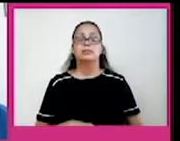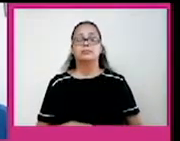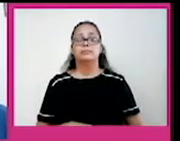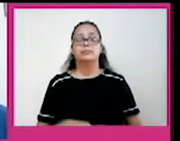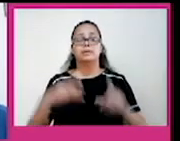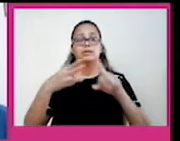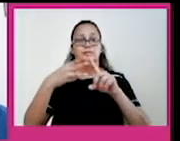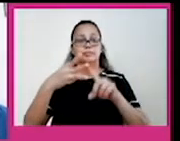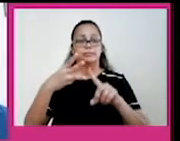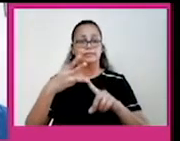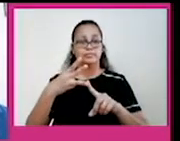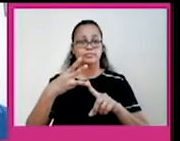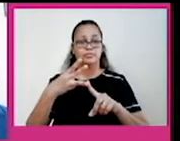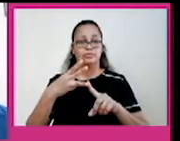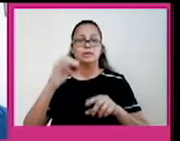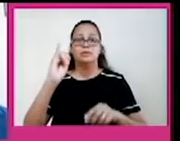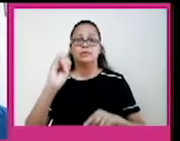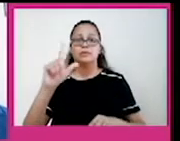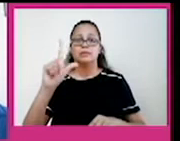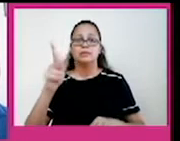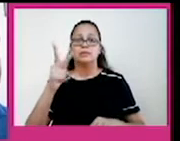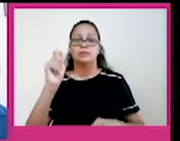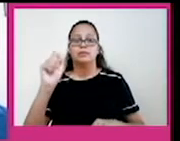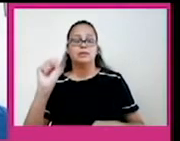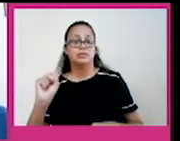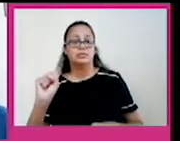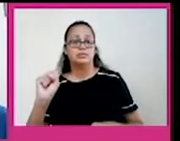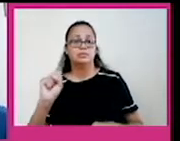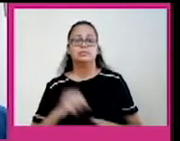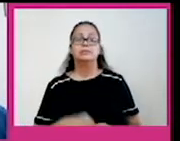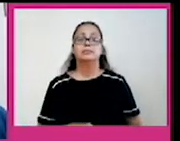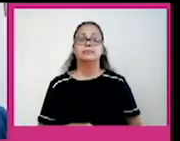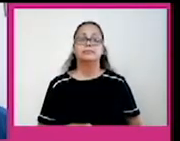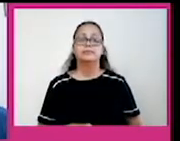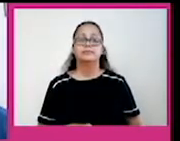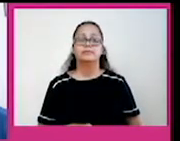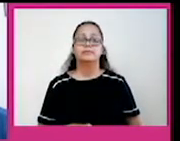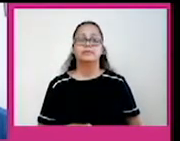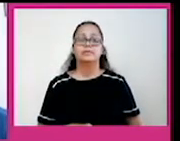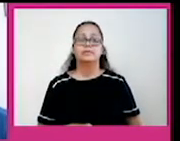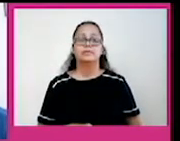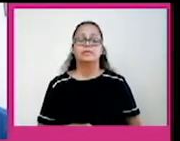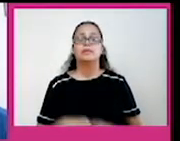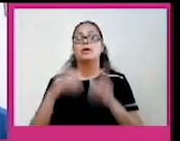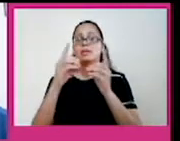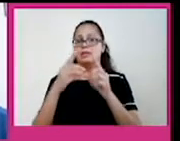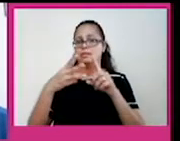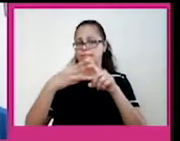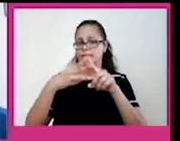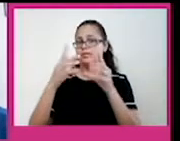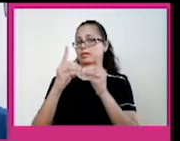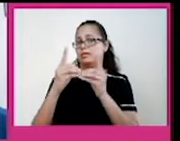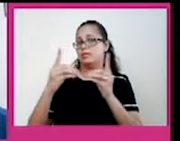temos três grupos de ilhas, são as Grandes Antilhas, as Pequenas Antilhas e as Bahamas. As Grandes Antilhas, elas são mais extensas, tem as maiores